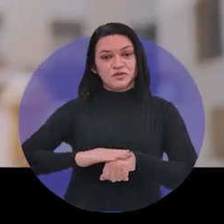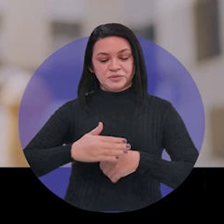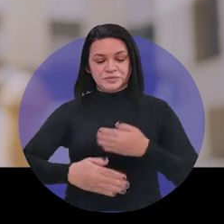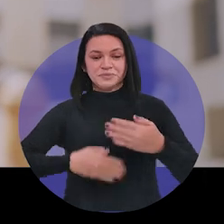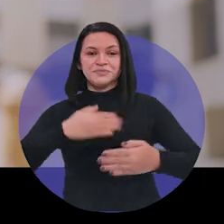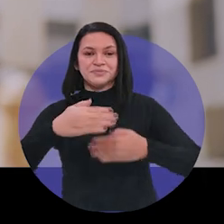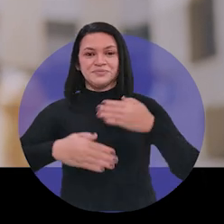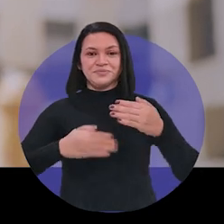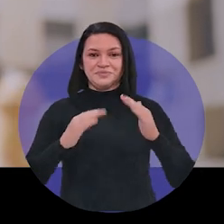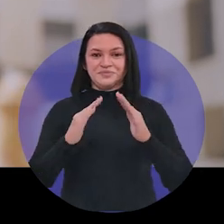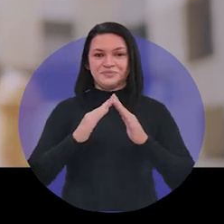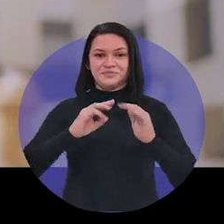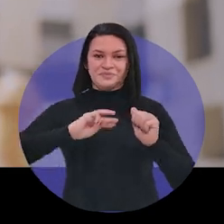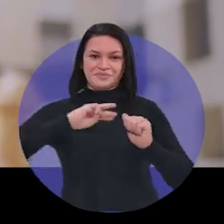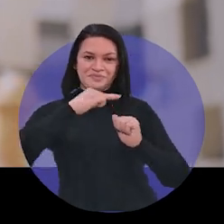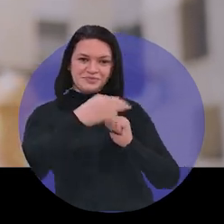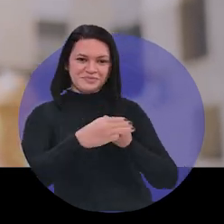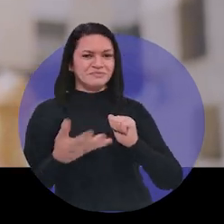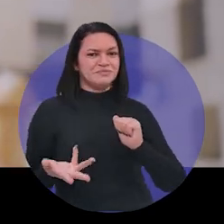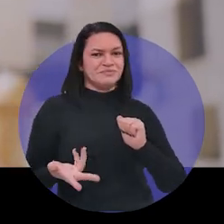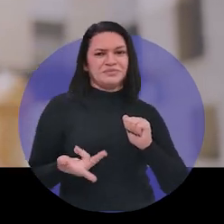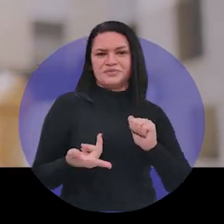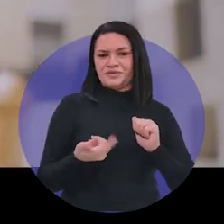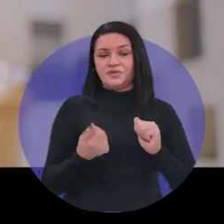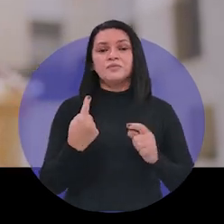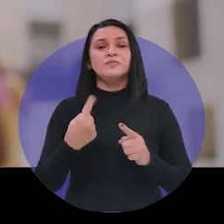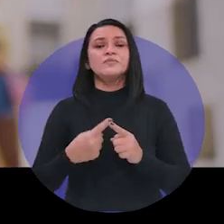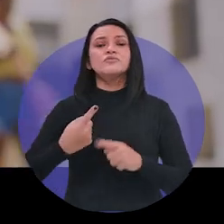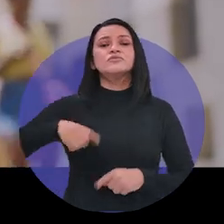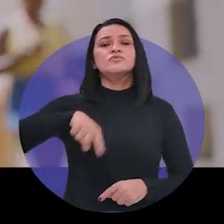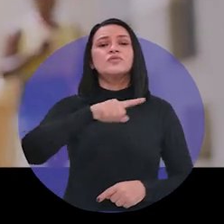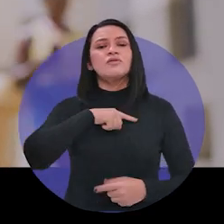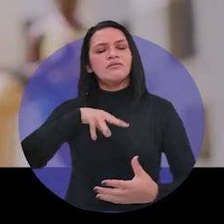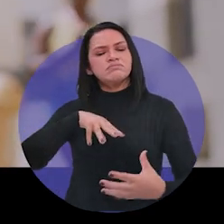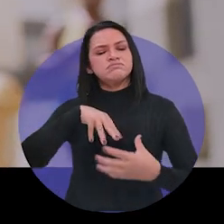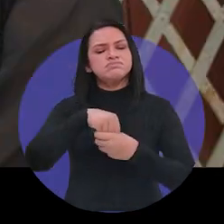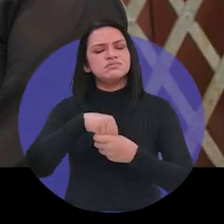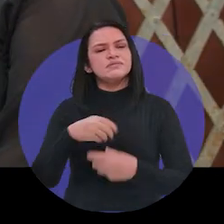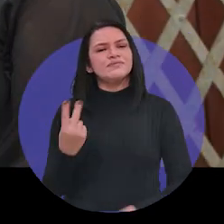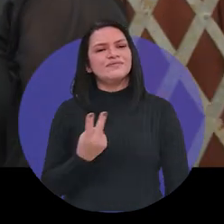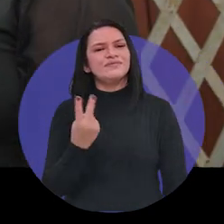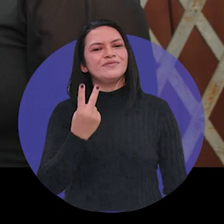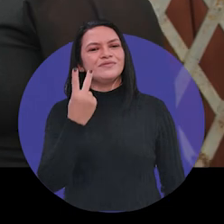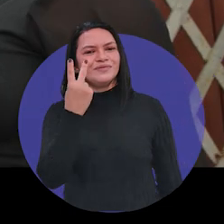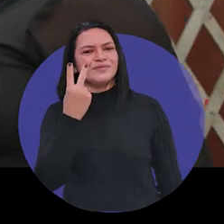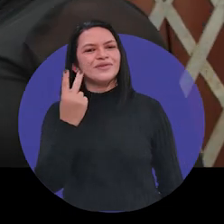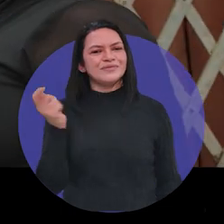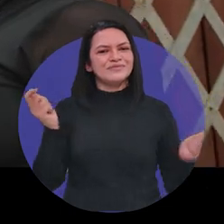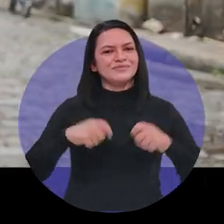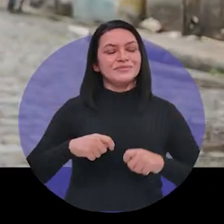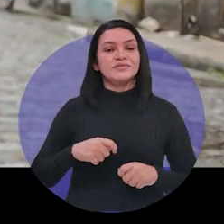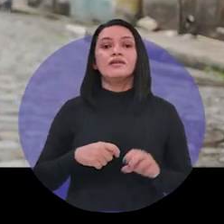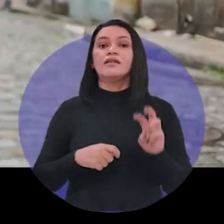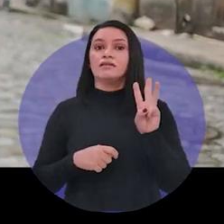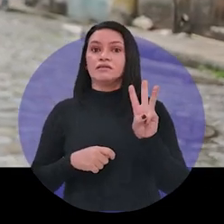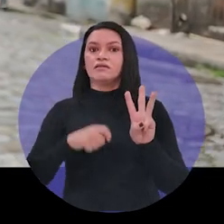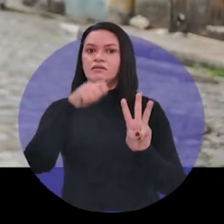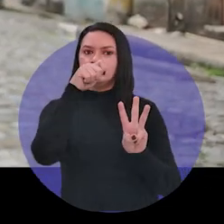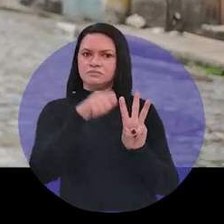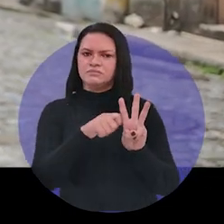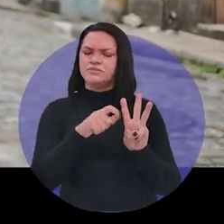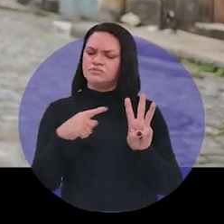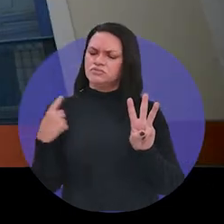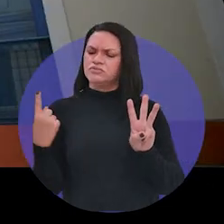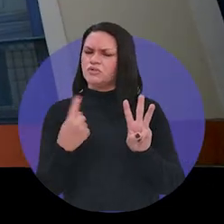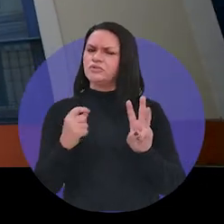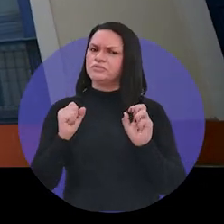processo na Casa da Mulher foi um processo maravilhoso, até porque nós agregamos valores. Foram três meses